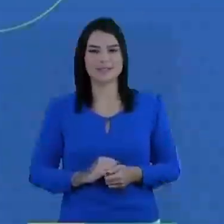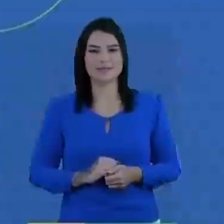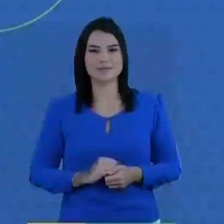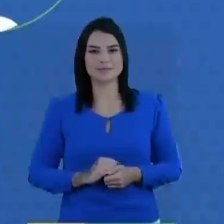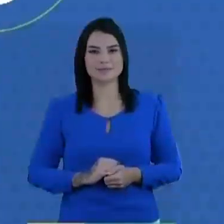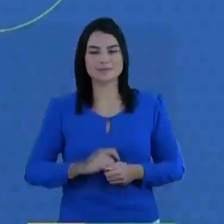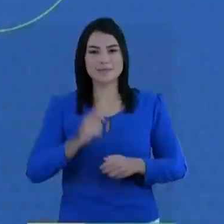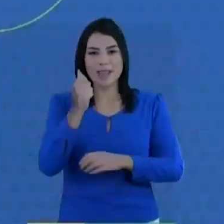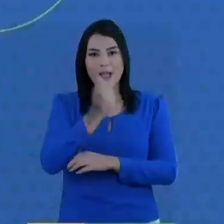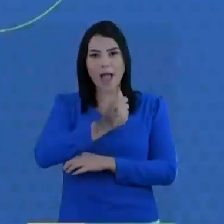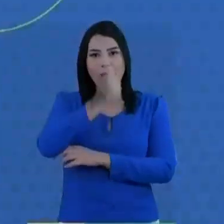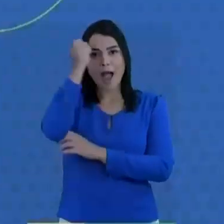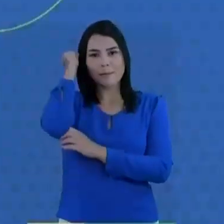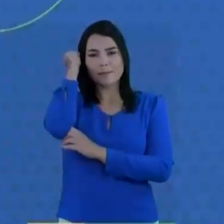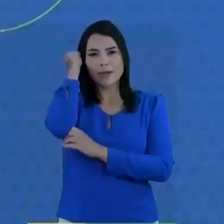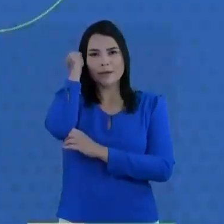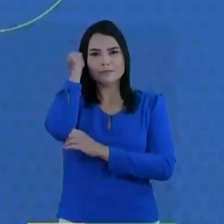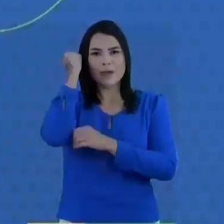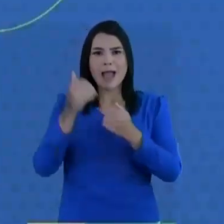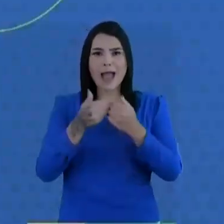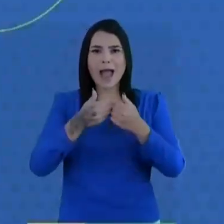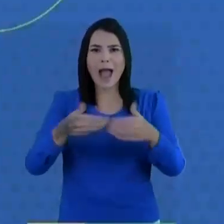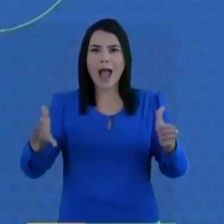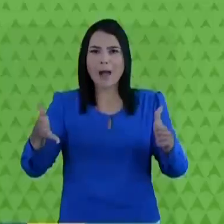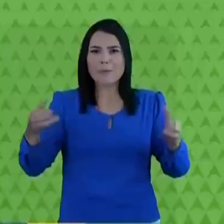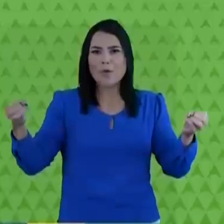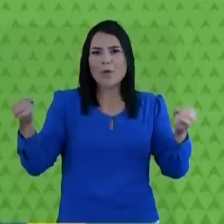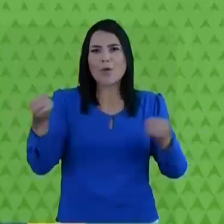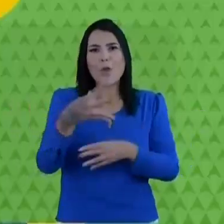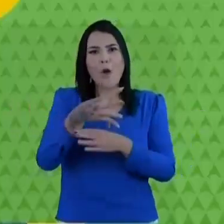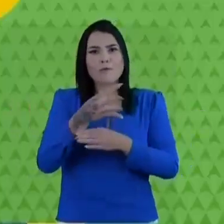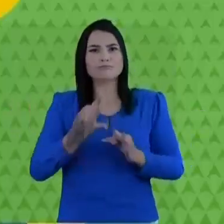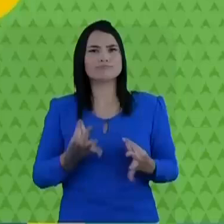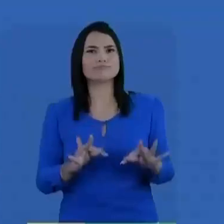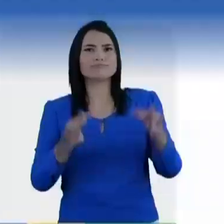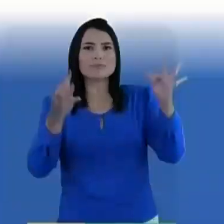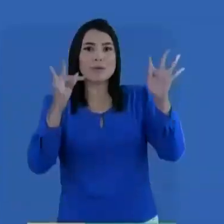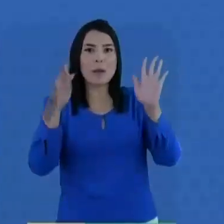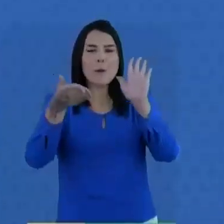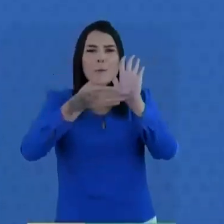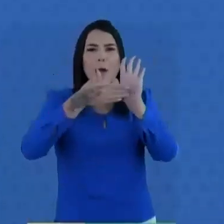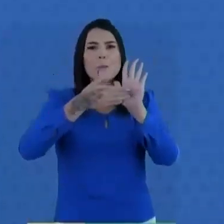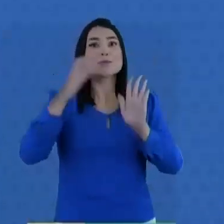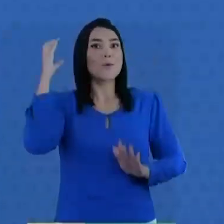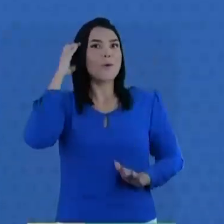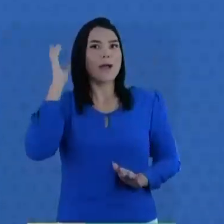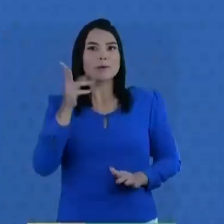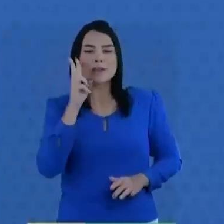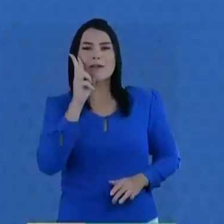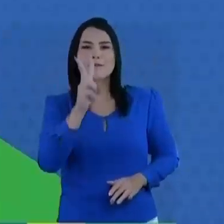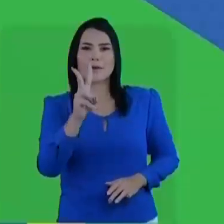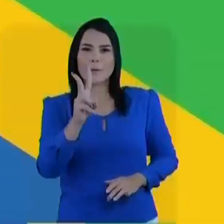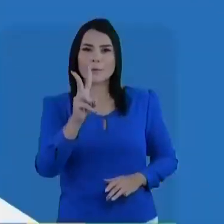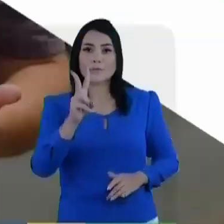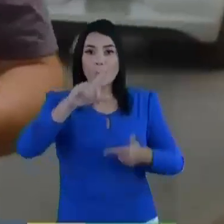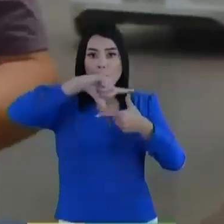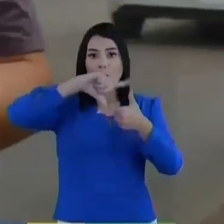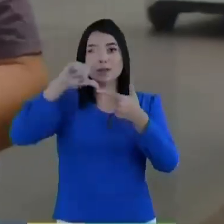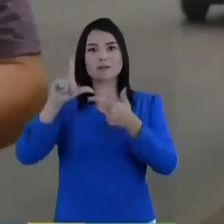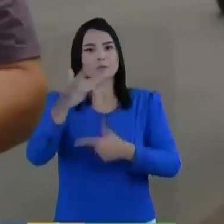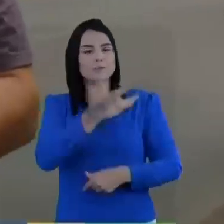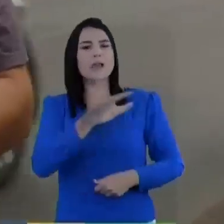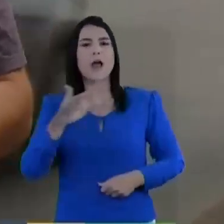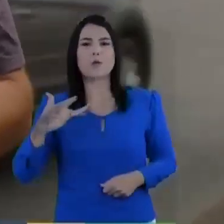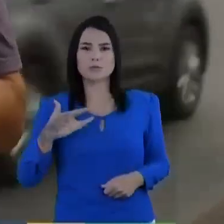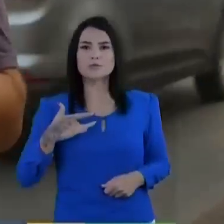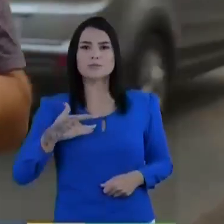Abelho lança o maior pacote de modernização que Cuiabá já viu. Modernização na saúde. Você vai